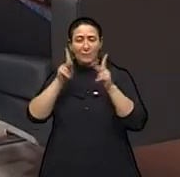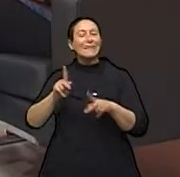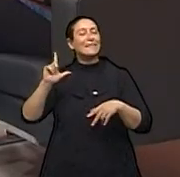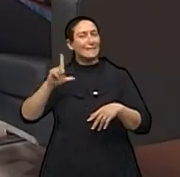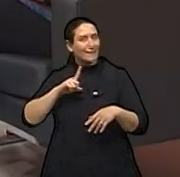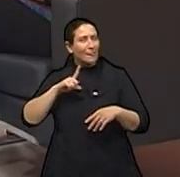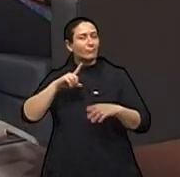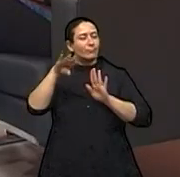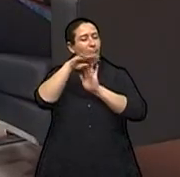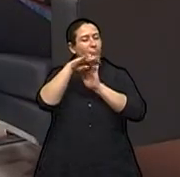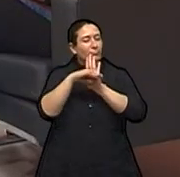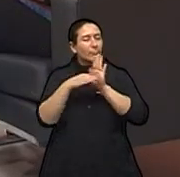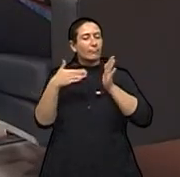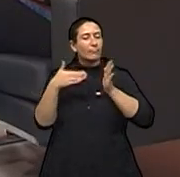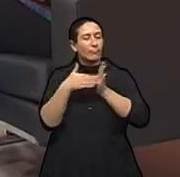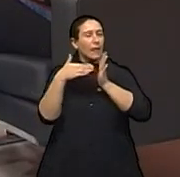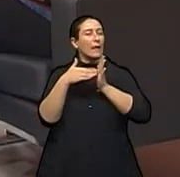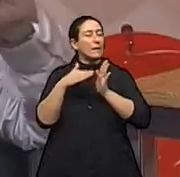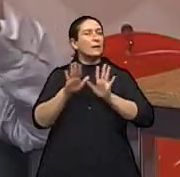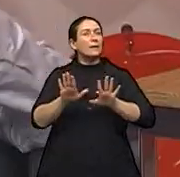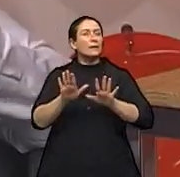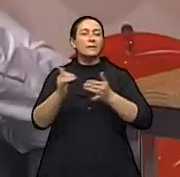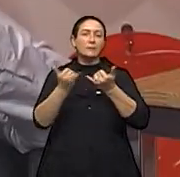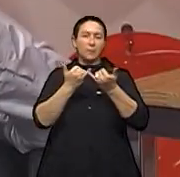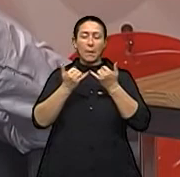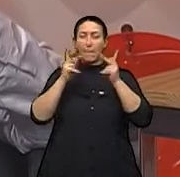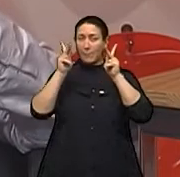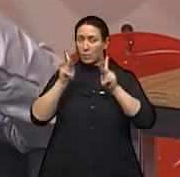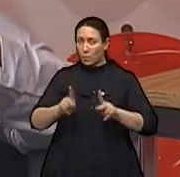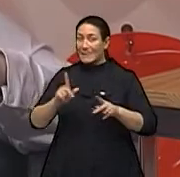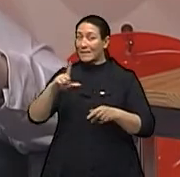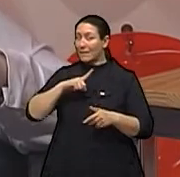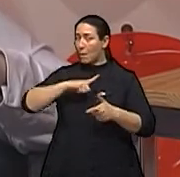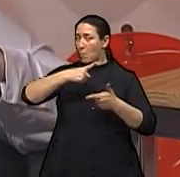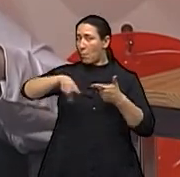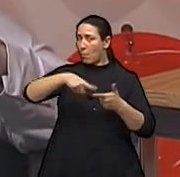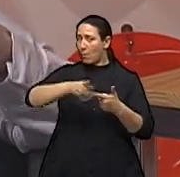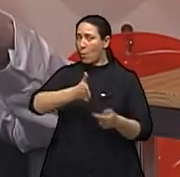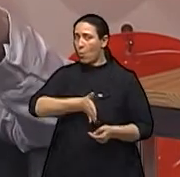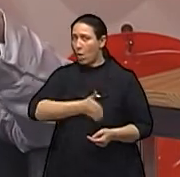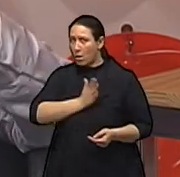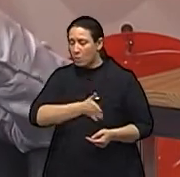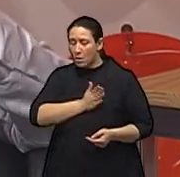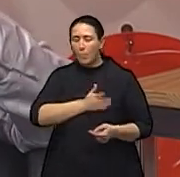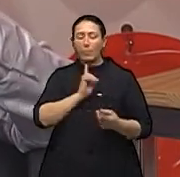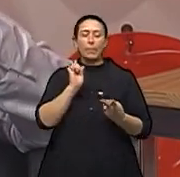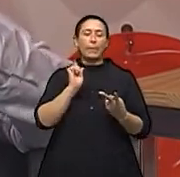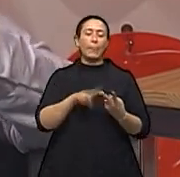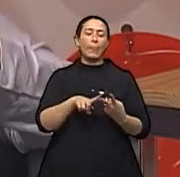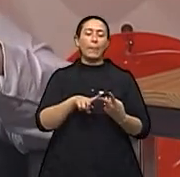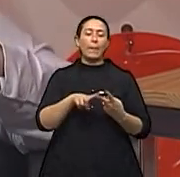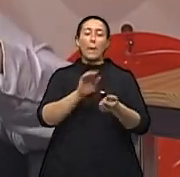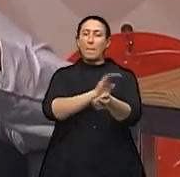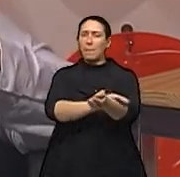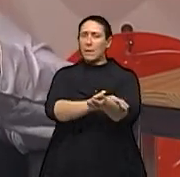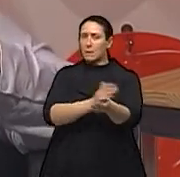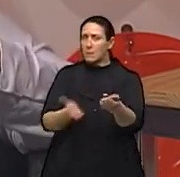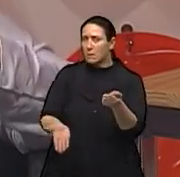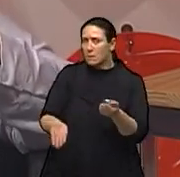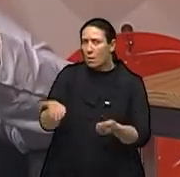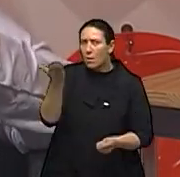procuramos seguir. Pessoas com problemas cardíacos, problemas de pressão,